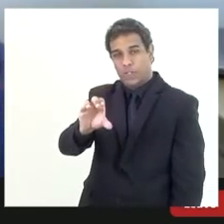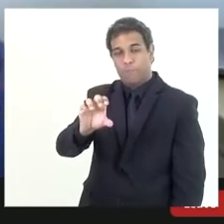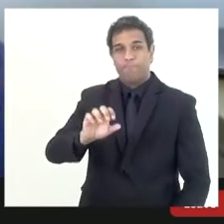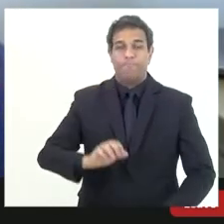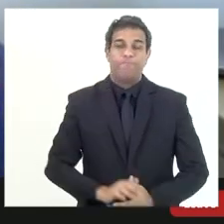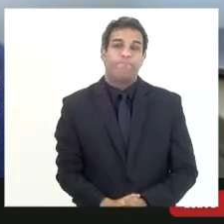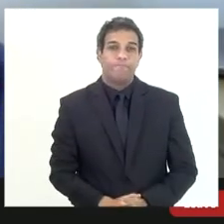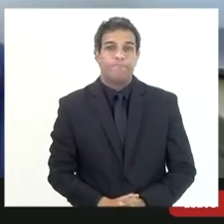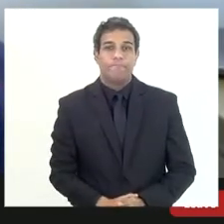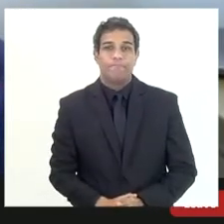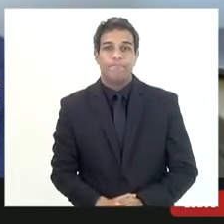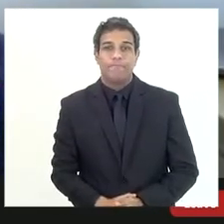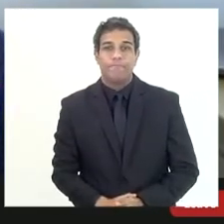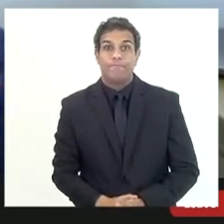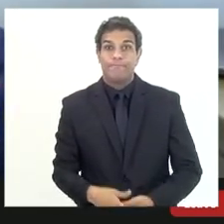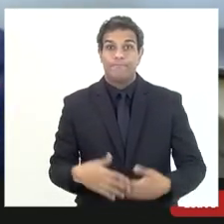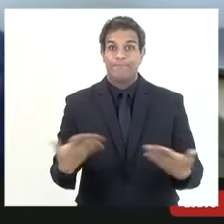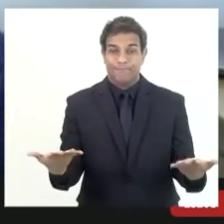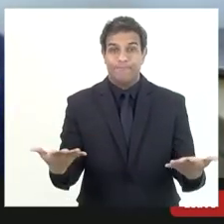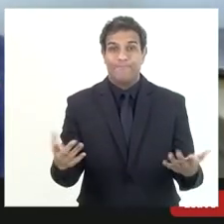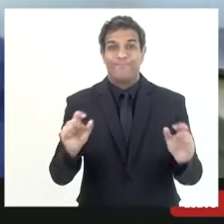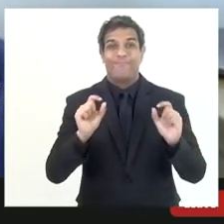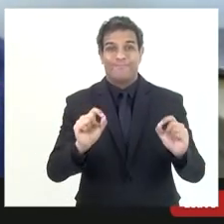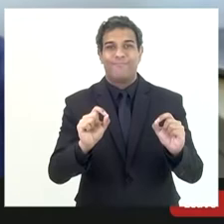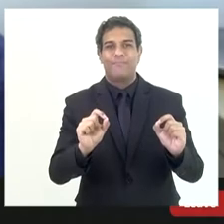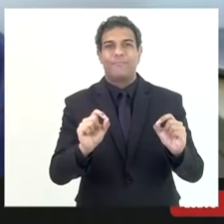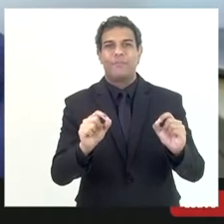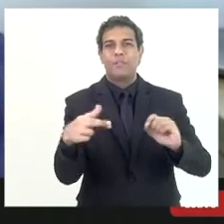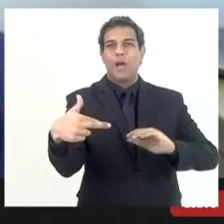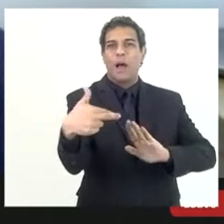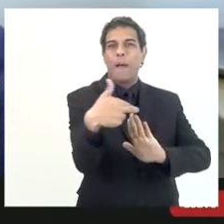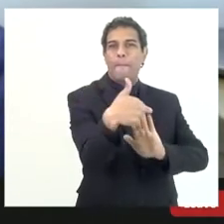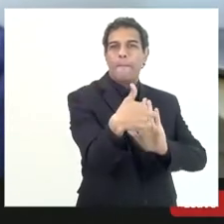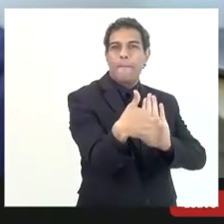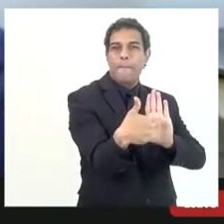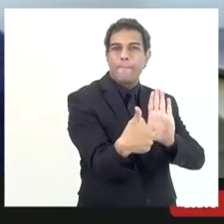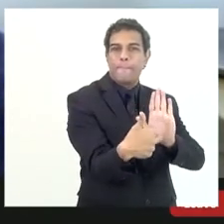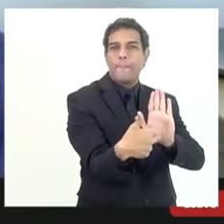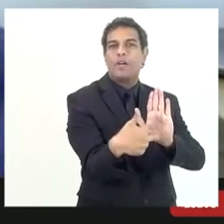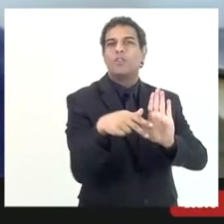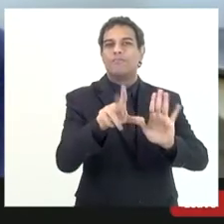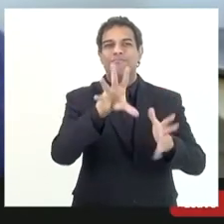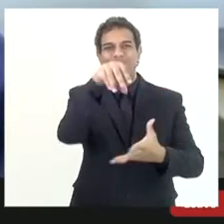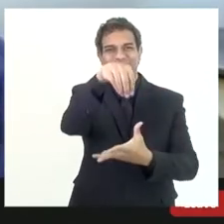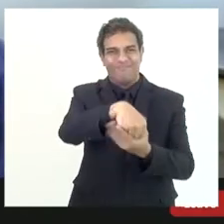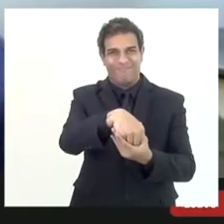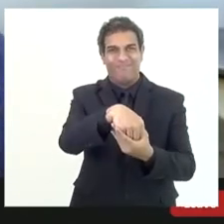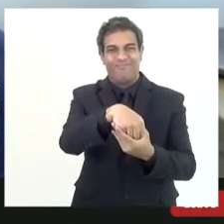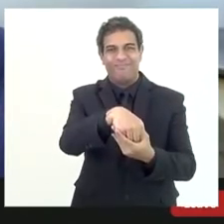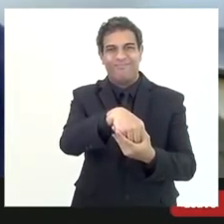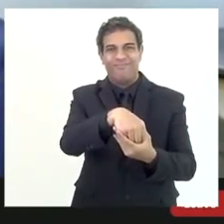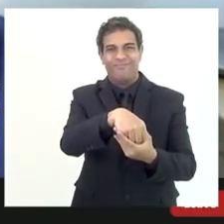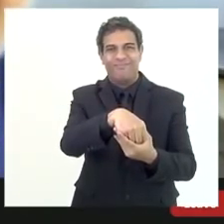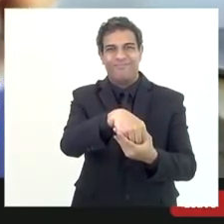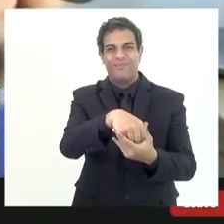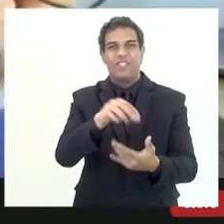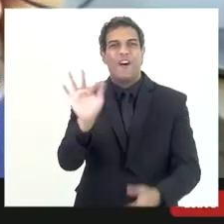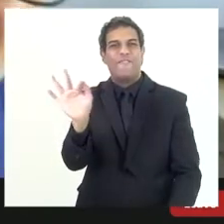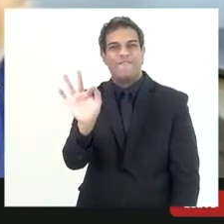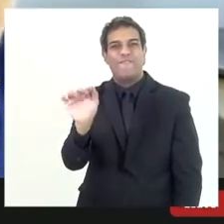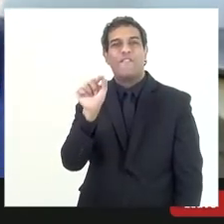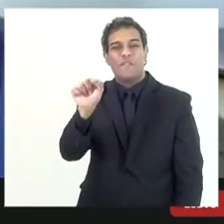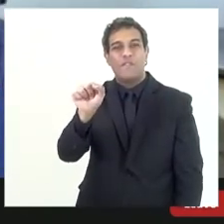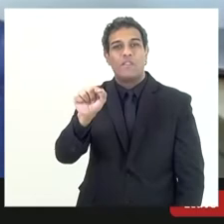e nós temos lá na união a lei complementar